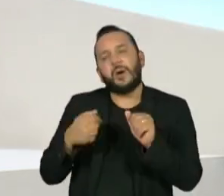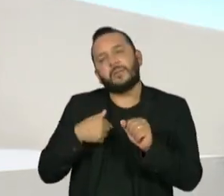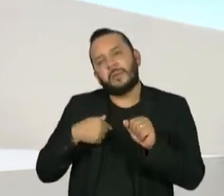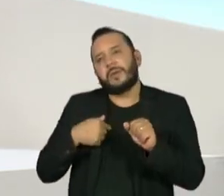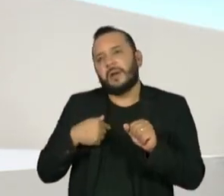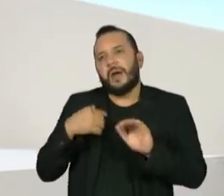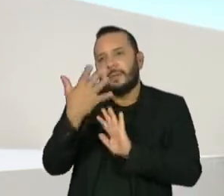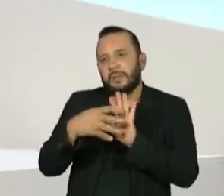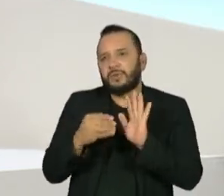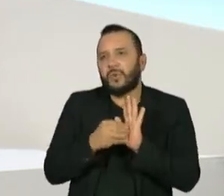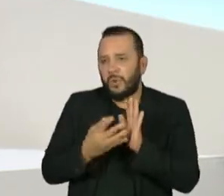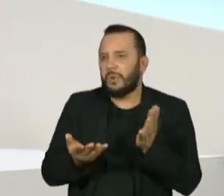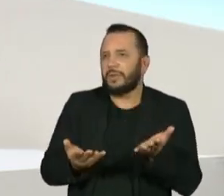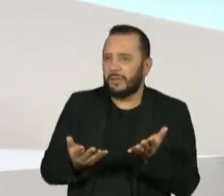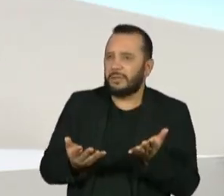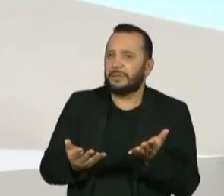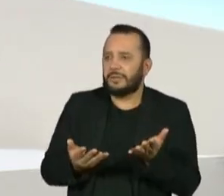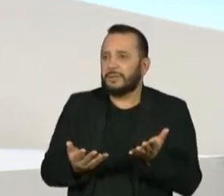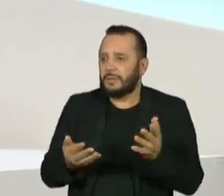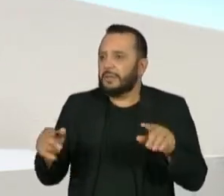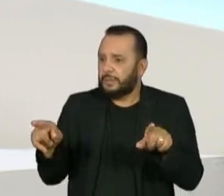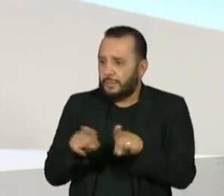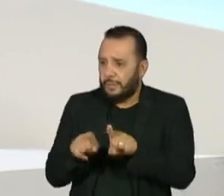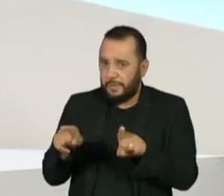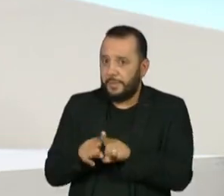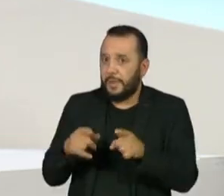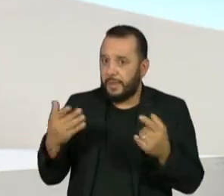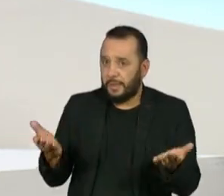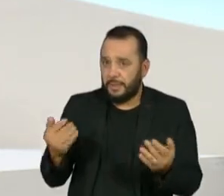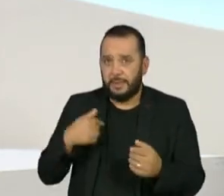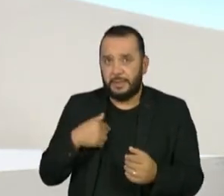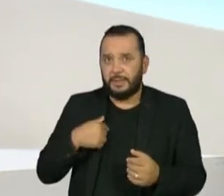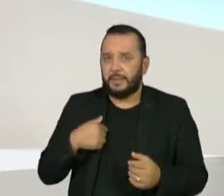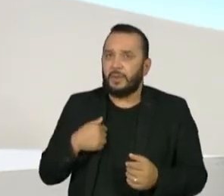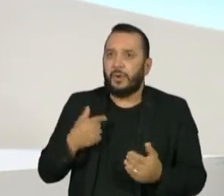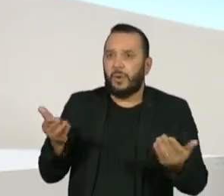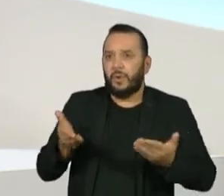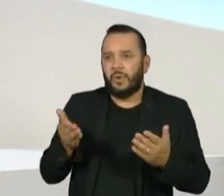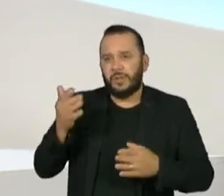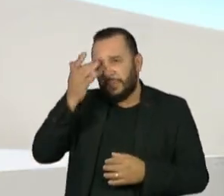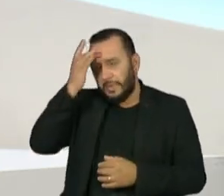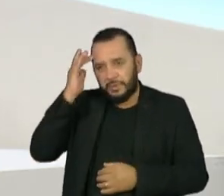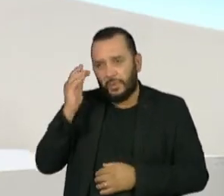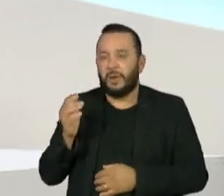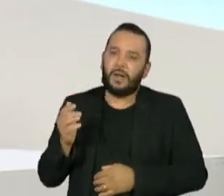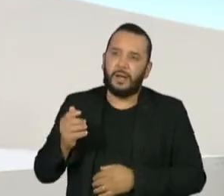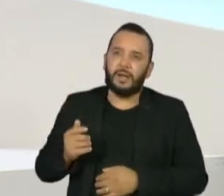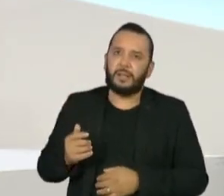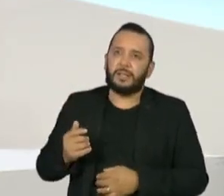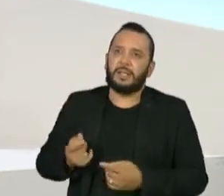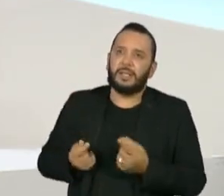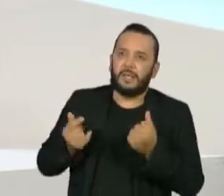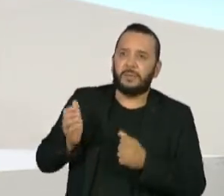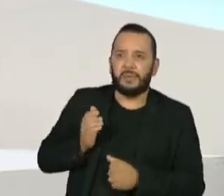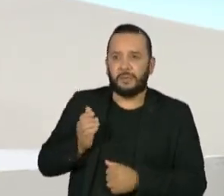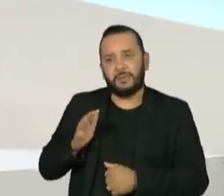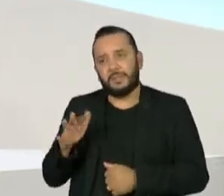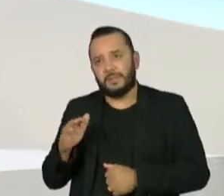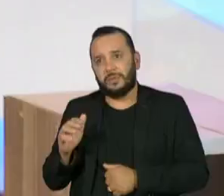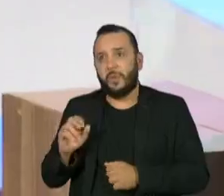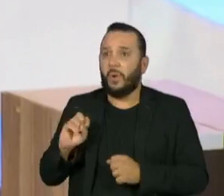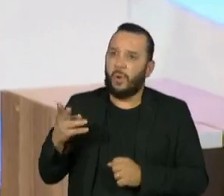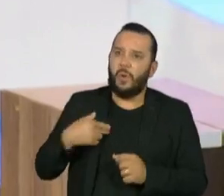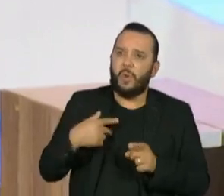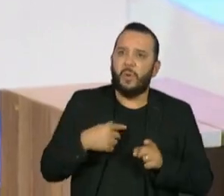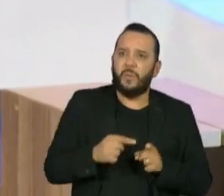questão da Amazônia. Mas a gente sabe que o cidadão médio, enfim, quando a gente pega a periferia, muitas pessoas